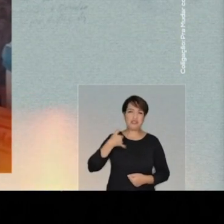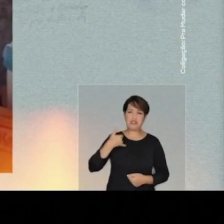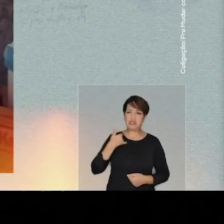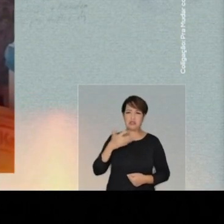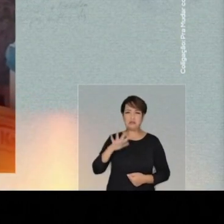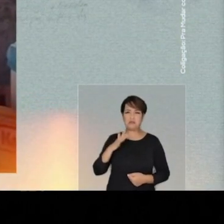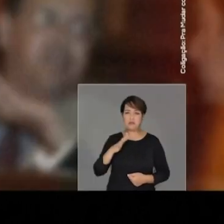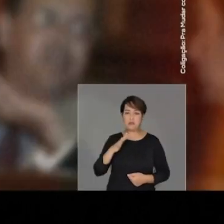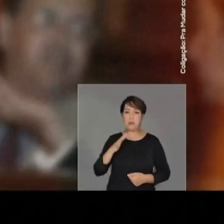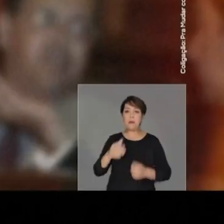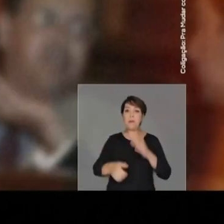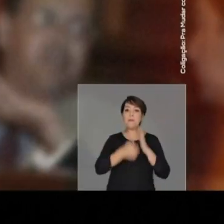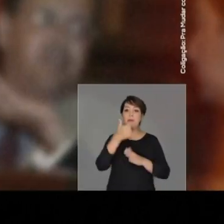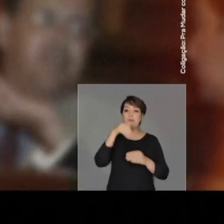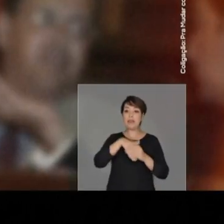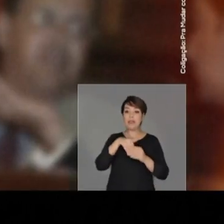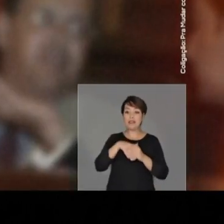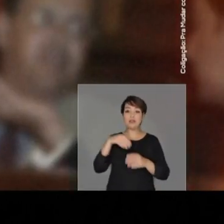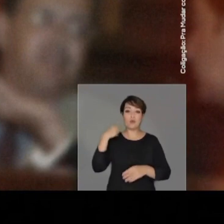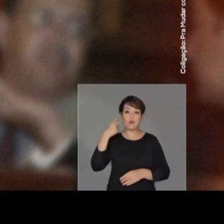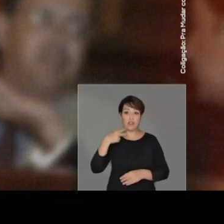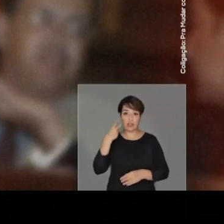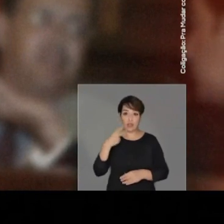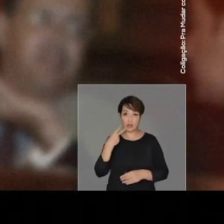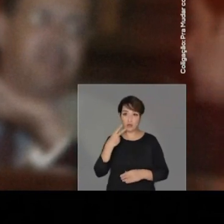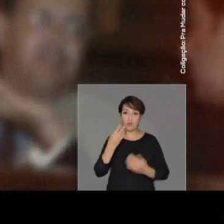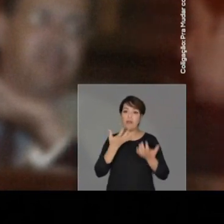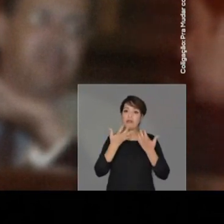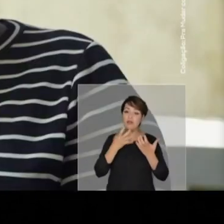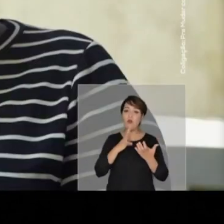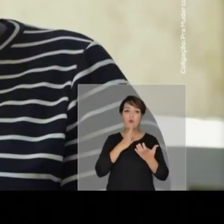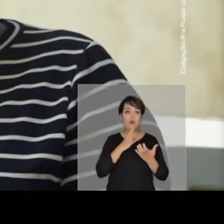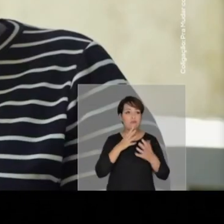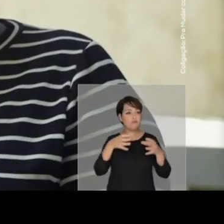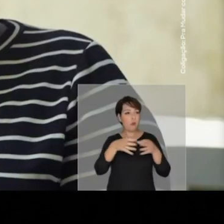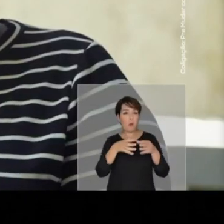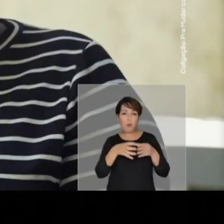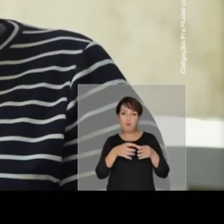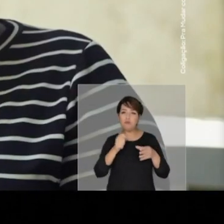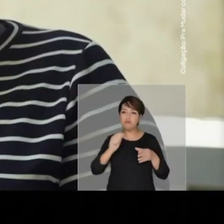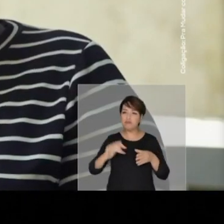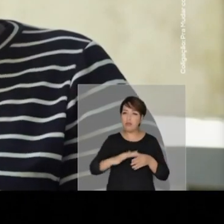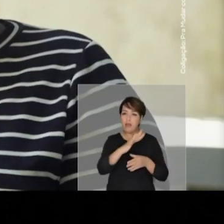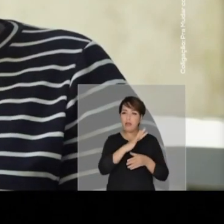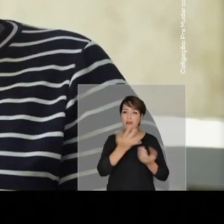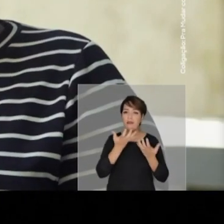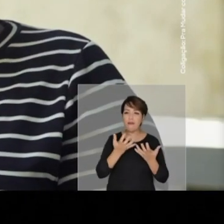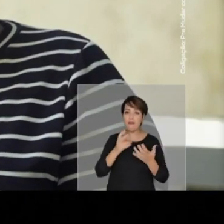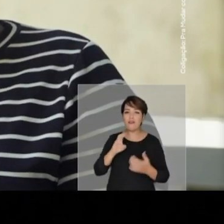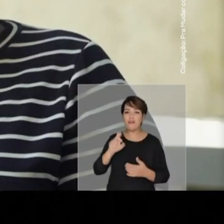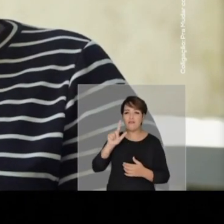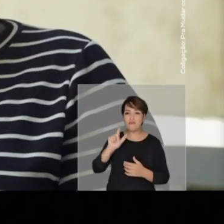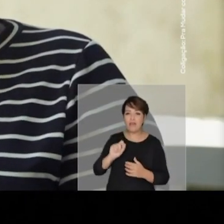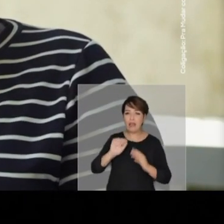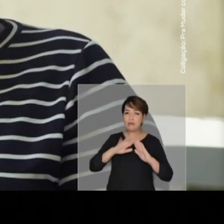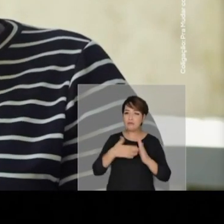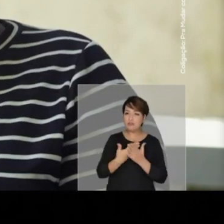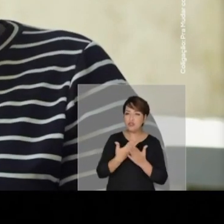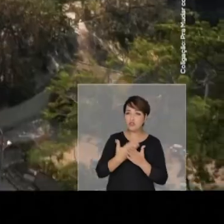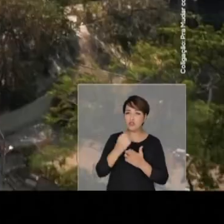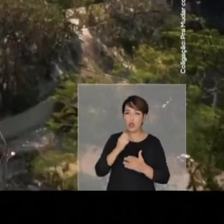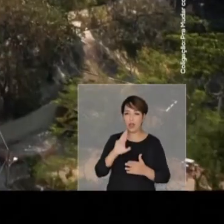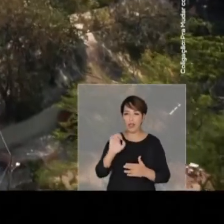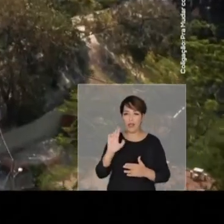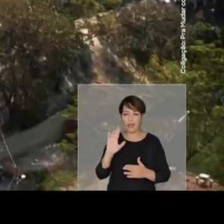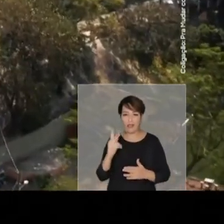né? Com 18 para 20 anos. Na primeira eleição dele como vereador, buscando o melhor para a comunidade, né? É questão de vaga na